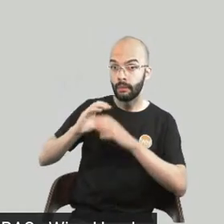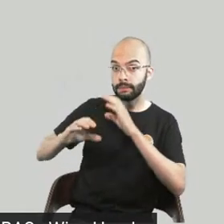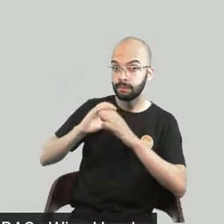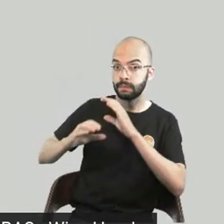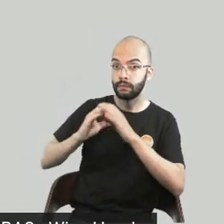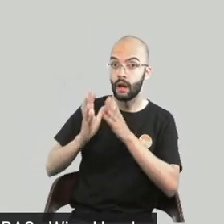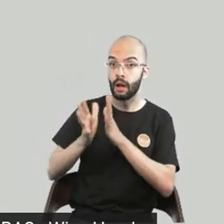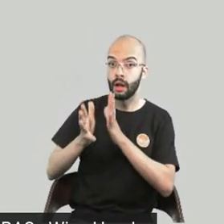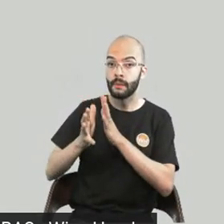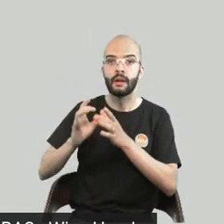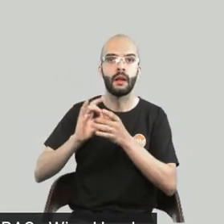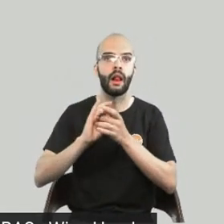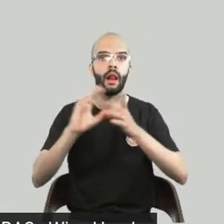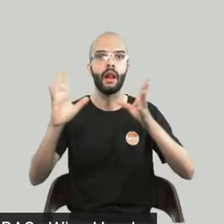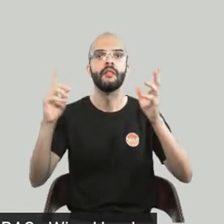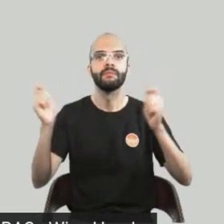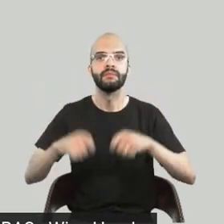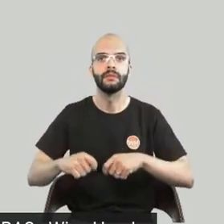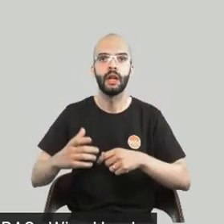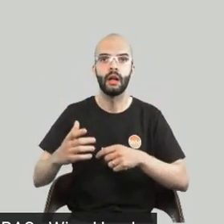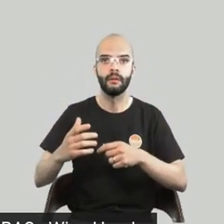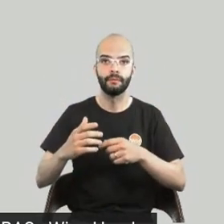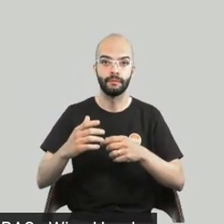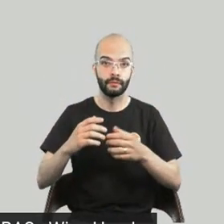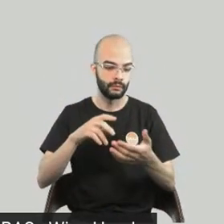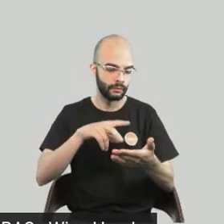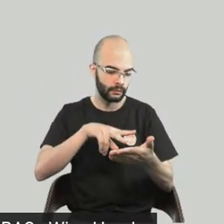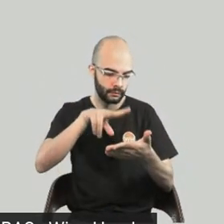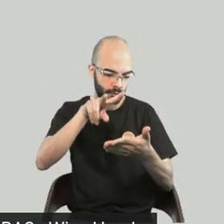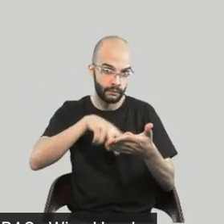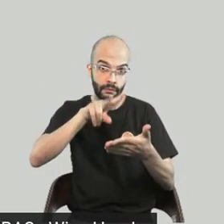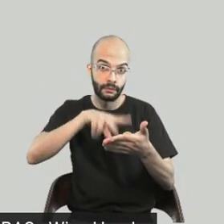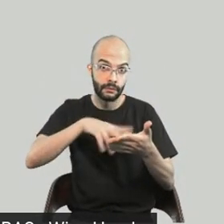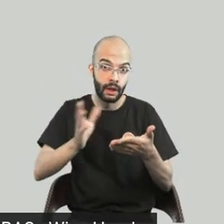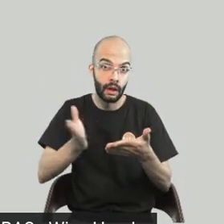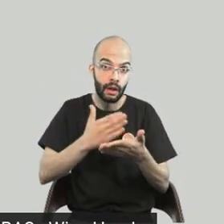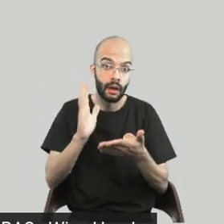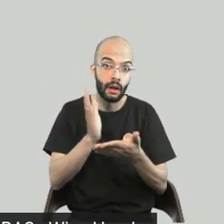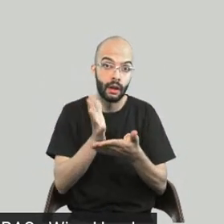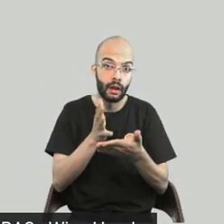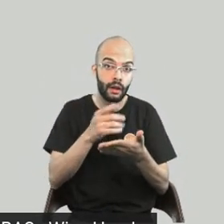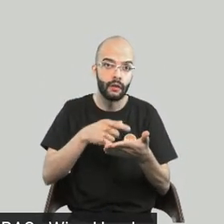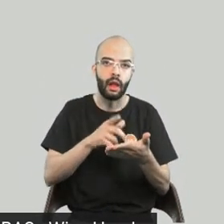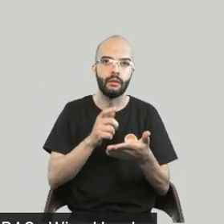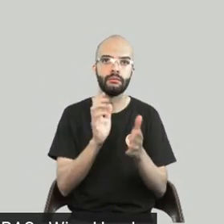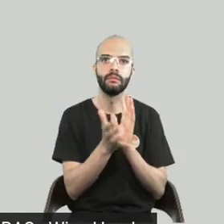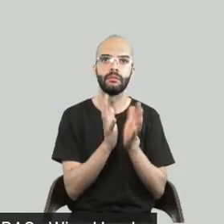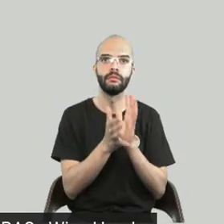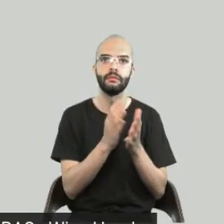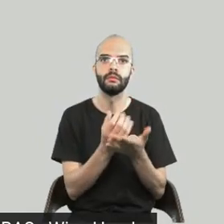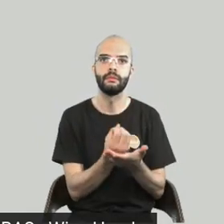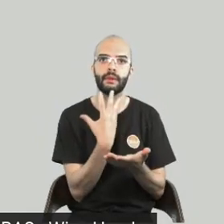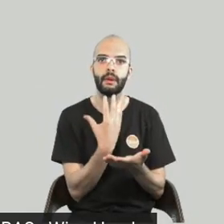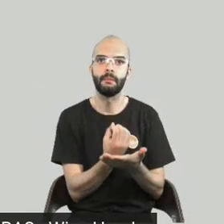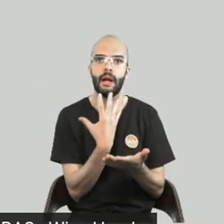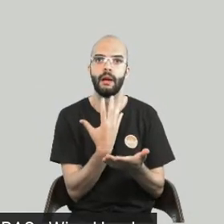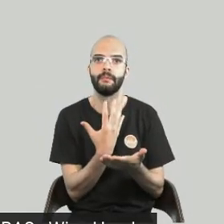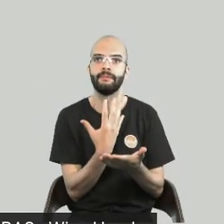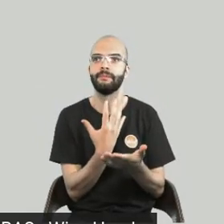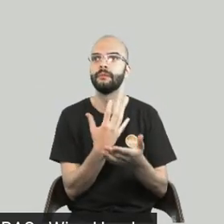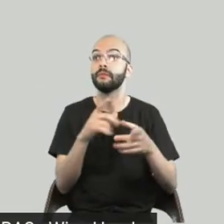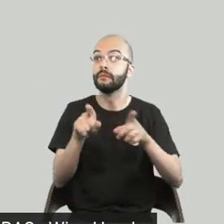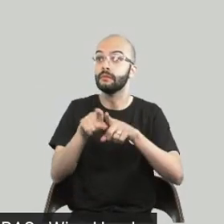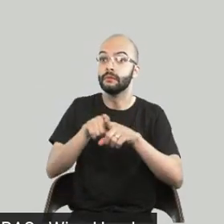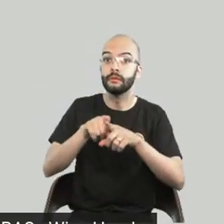ele aprendeu a se comunicar que é a língua de sinais. Posso só complementar mais uma coisinha, Wanda? Claro,